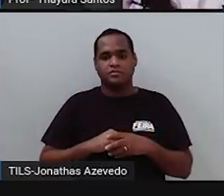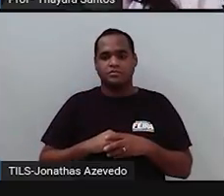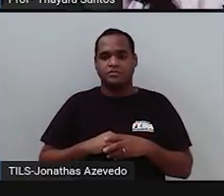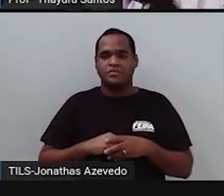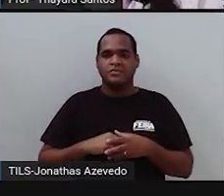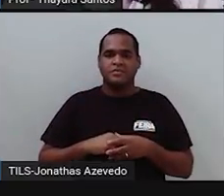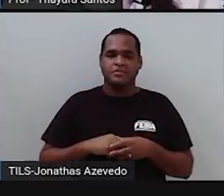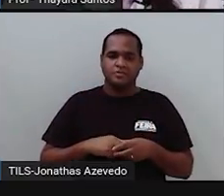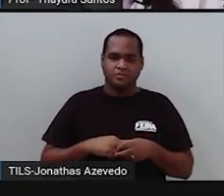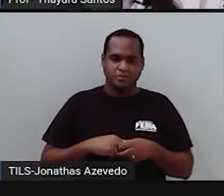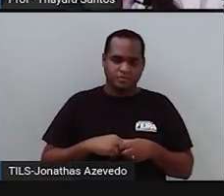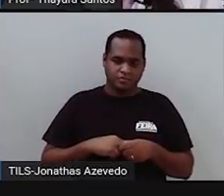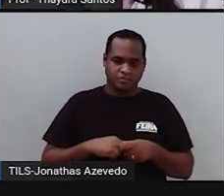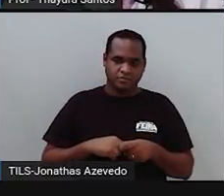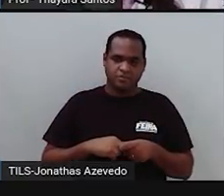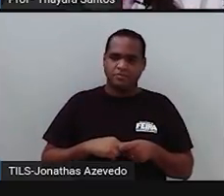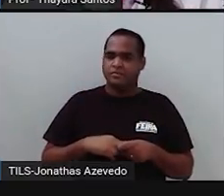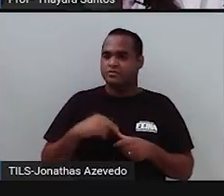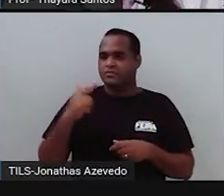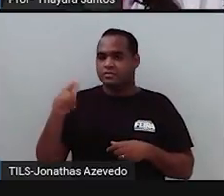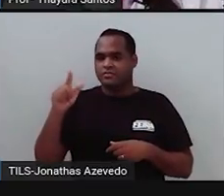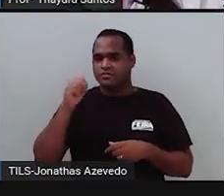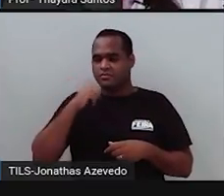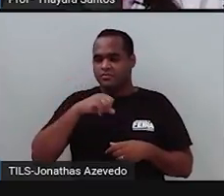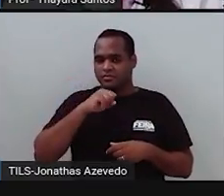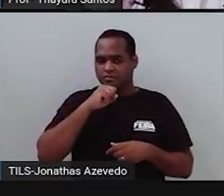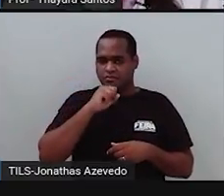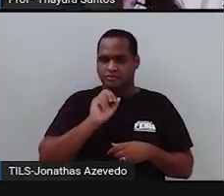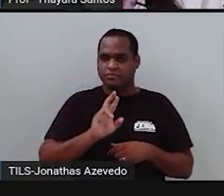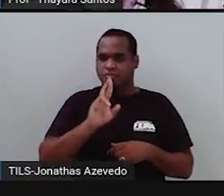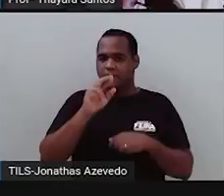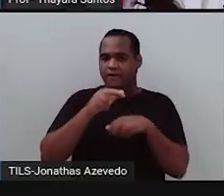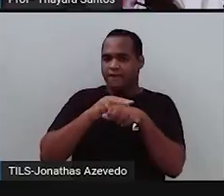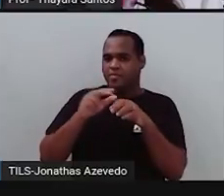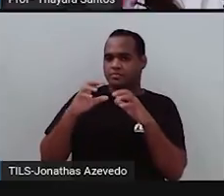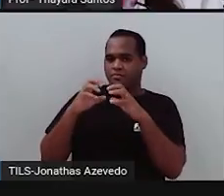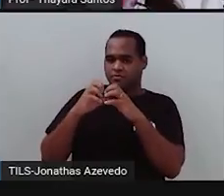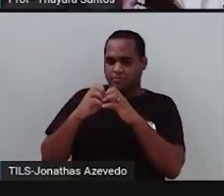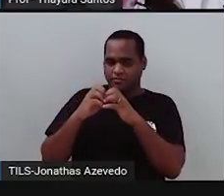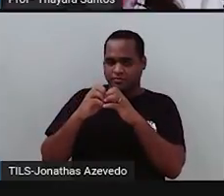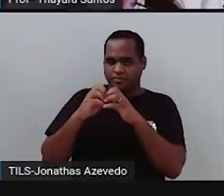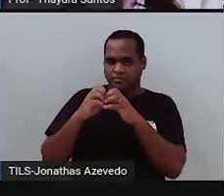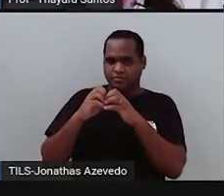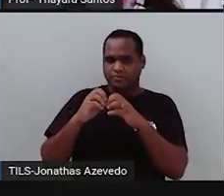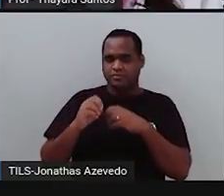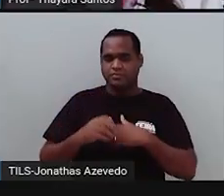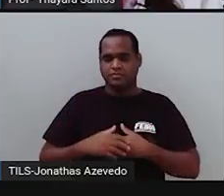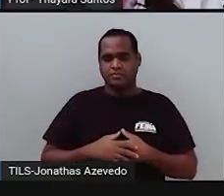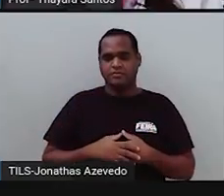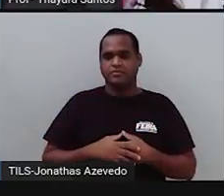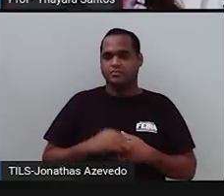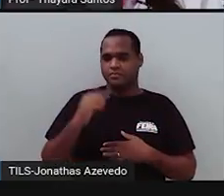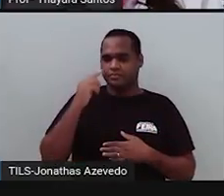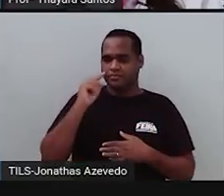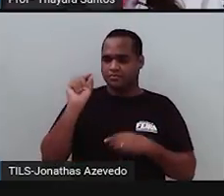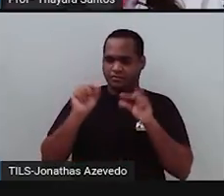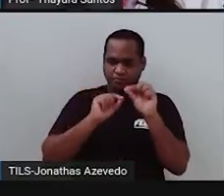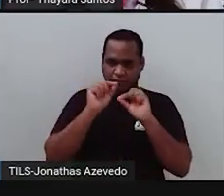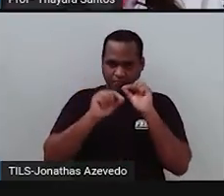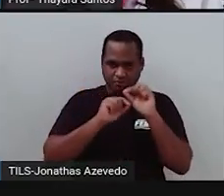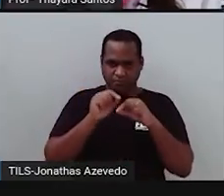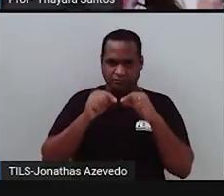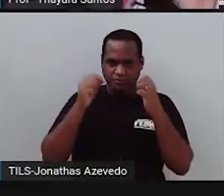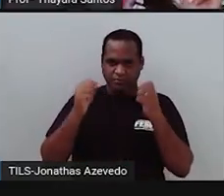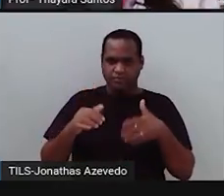teoricamente, ela tem sementes verdes e rugosas. Por isso que eu botei essas bolinhas aqui para vocês conseguirem